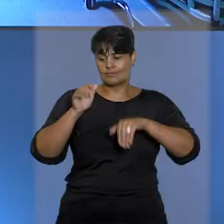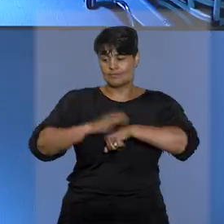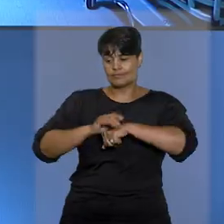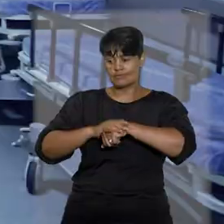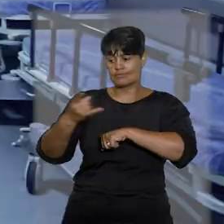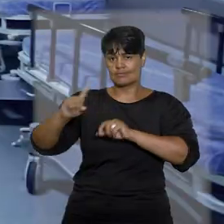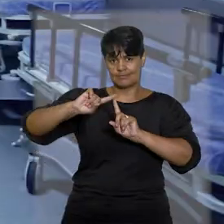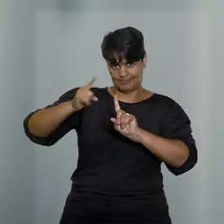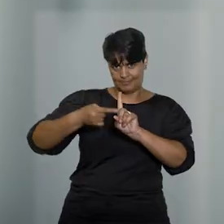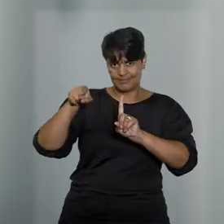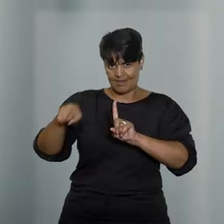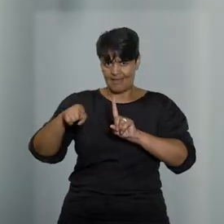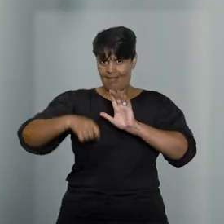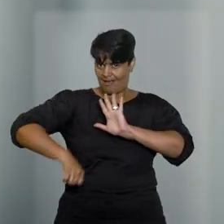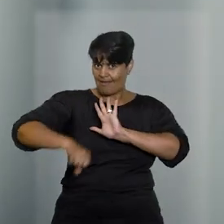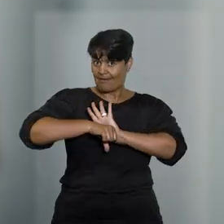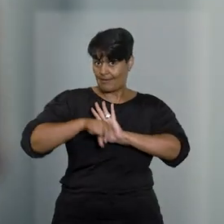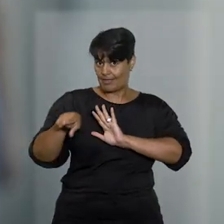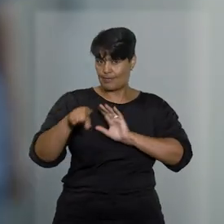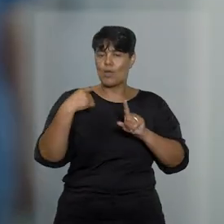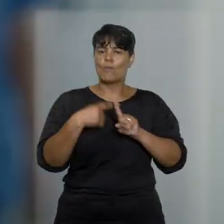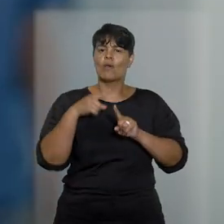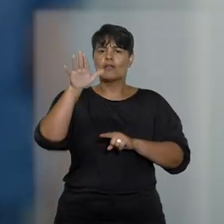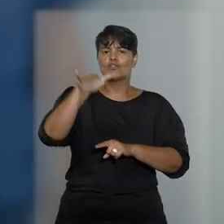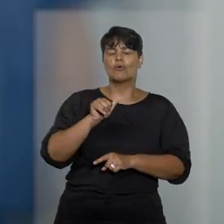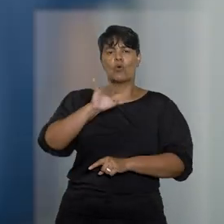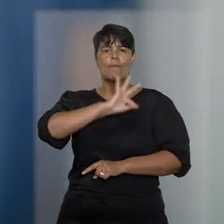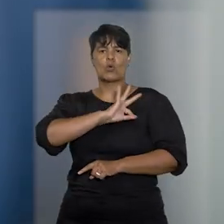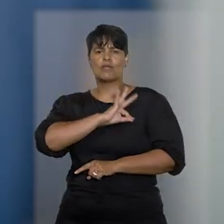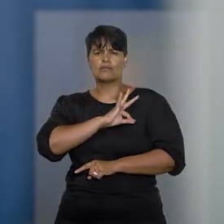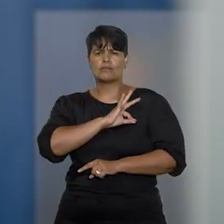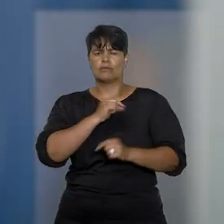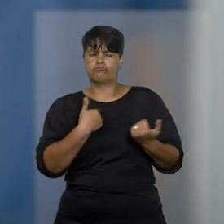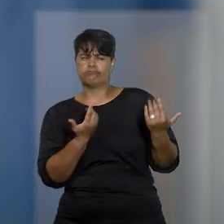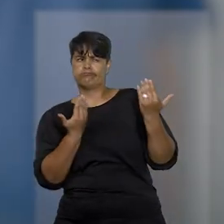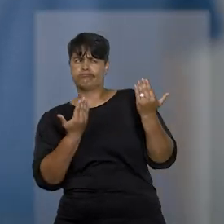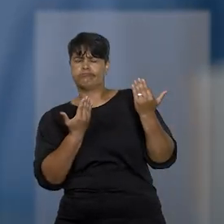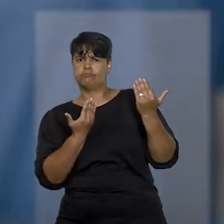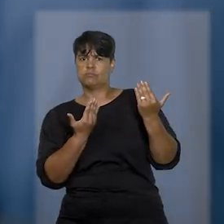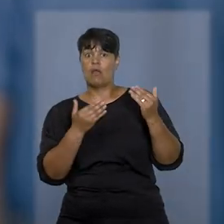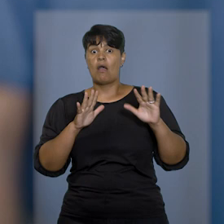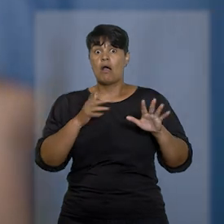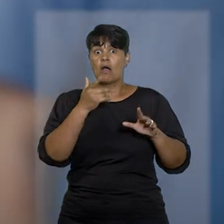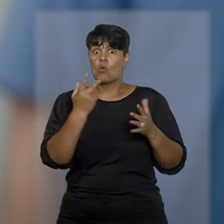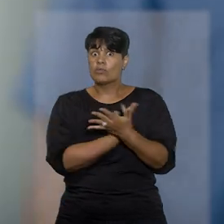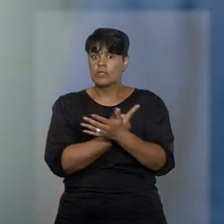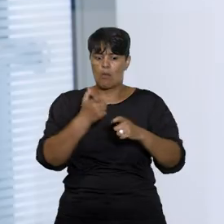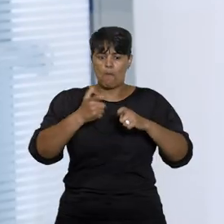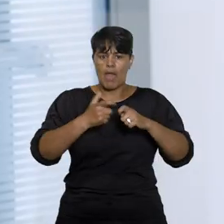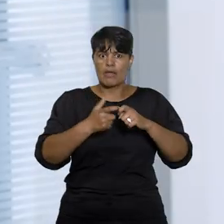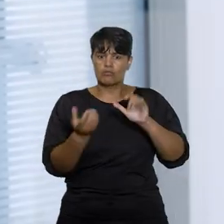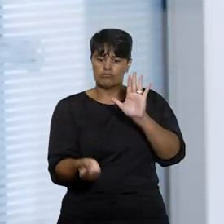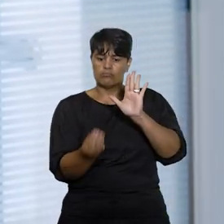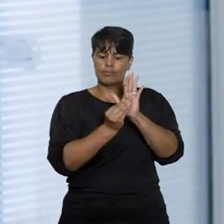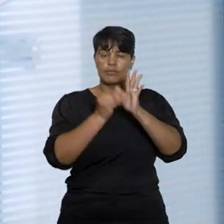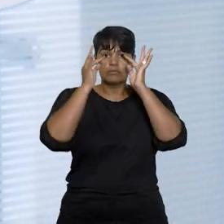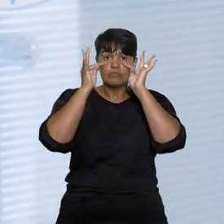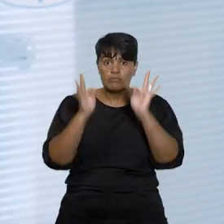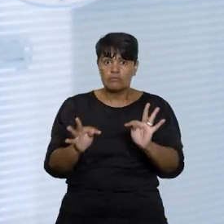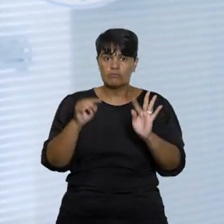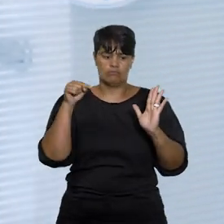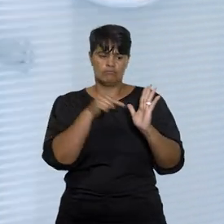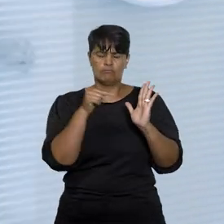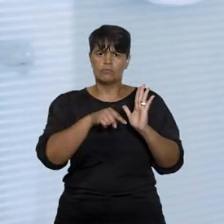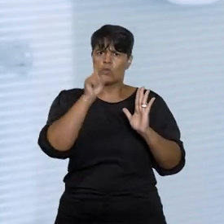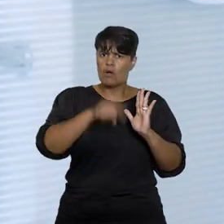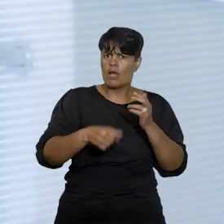pela própria gestante. Além de ter acionado a polícia por suspeitar da prática do delito, o médico foi arrolado como testemunha no